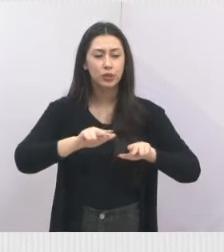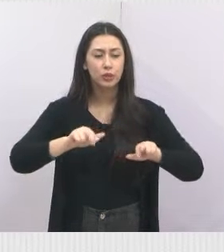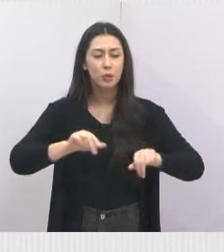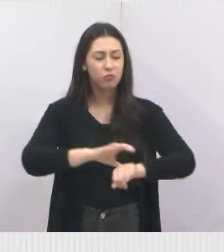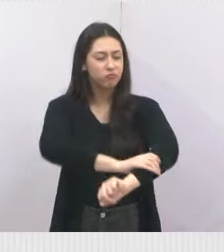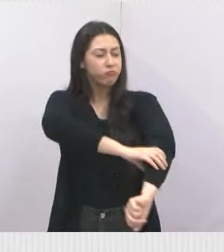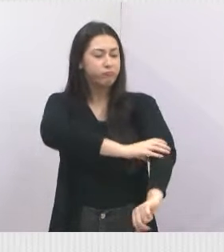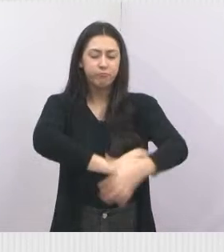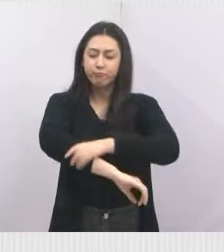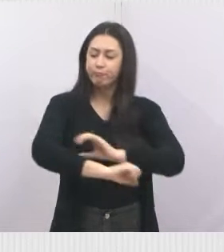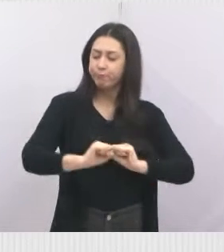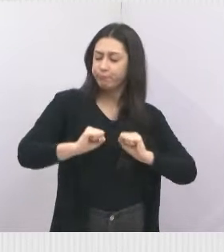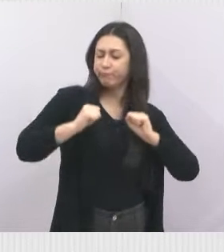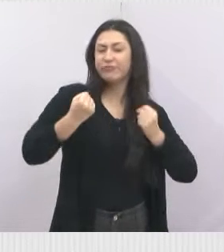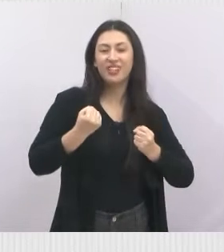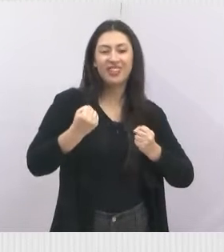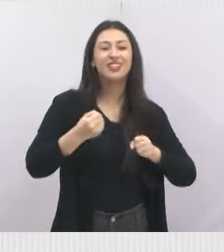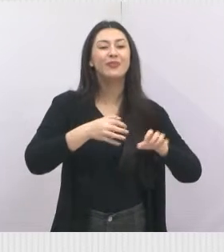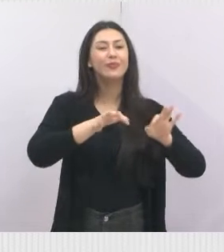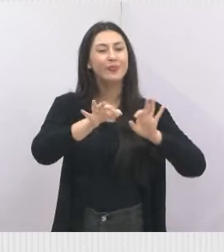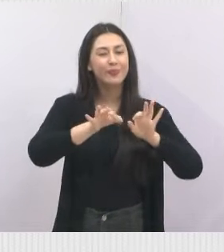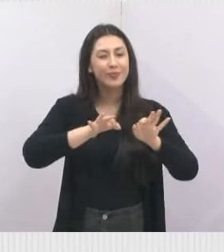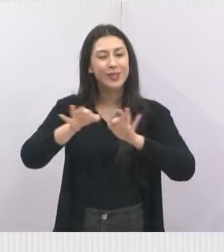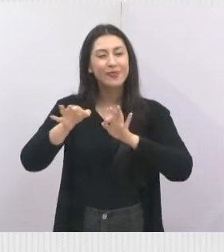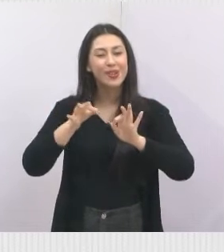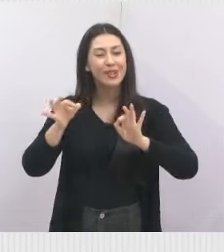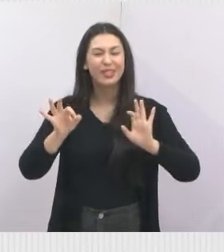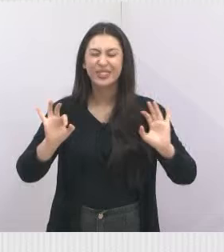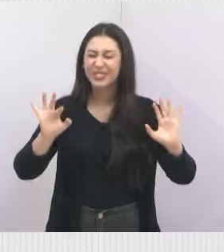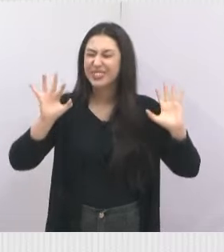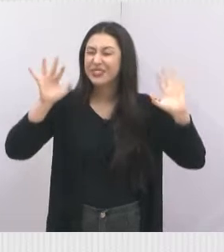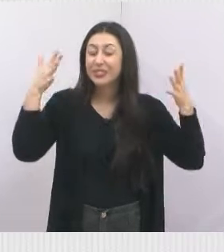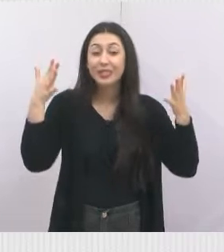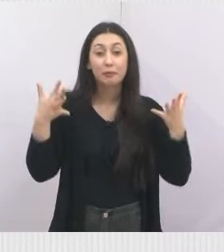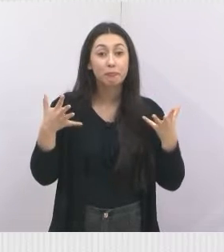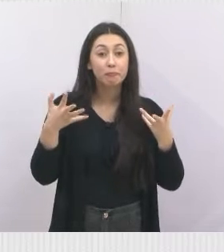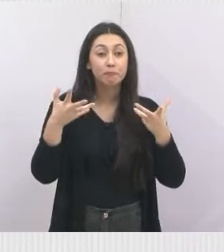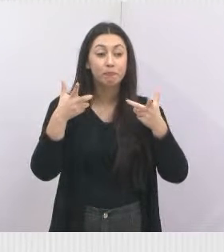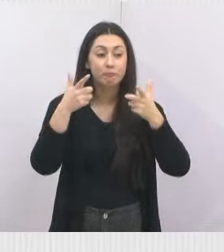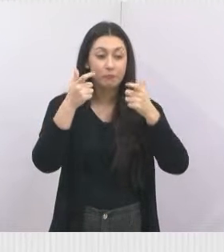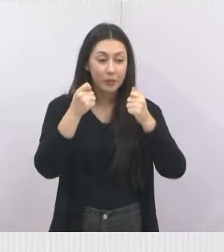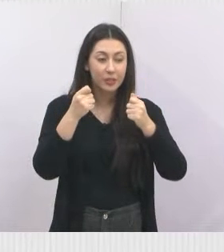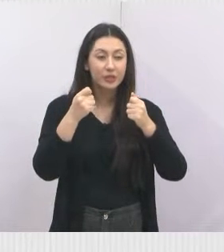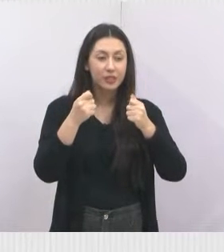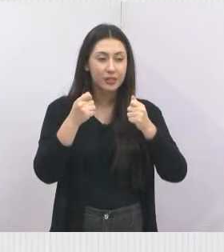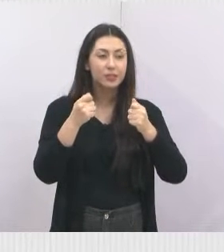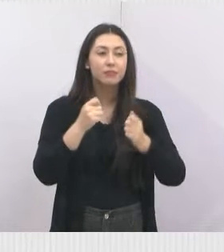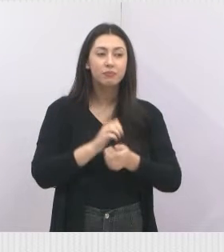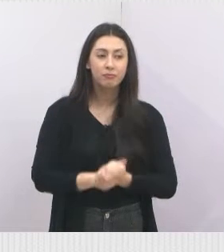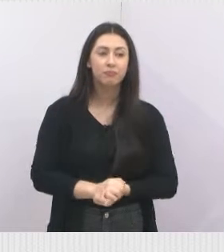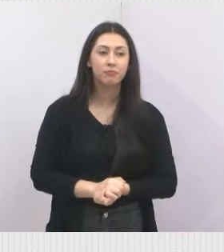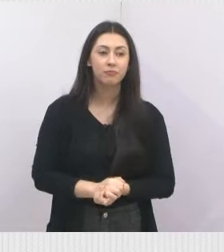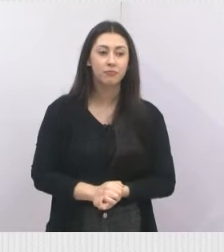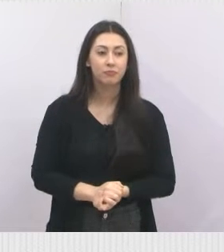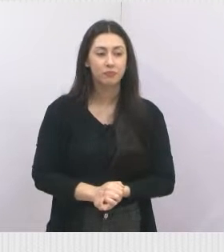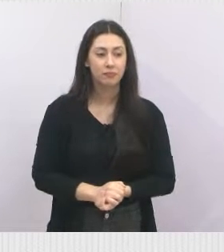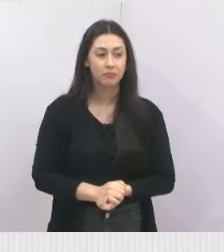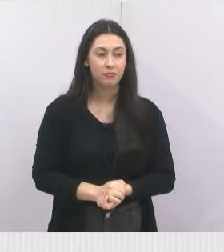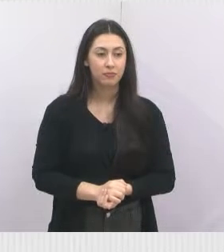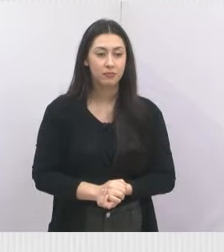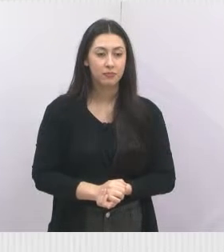arregaçaram as mangas e trouxeram essa brilhante festa para o Vale do Paraíba, que é a maior festa do vale.